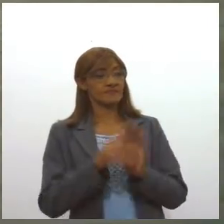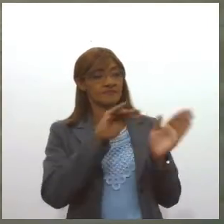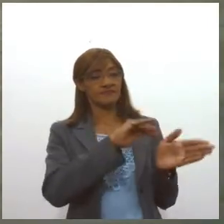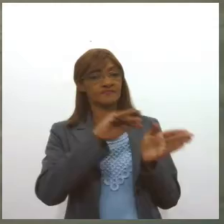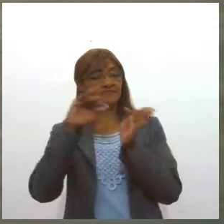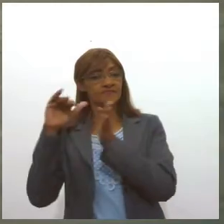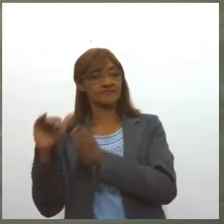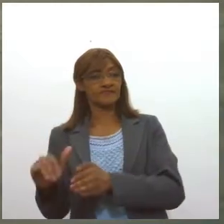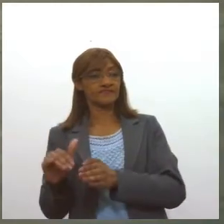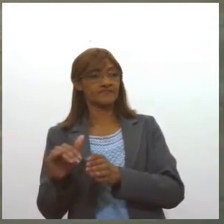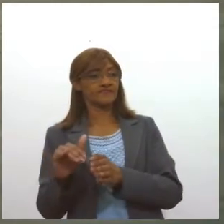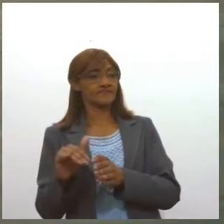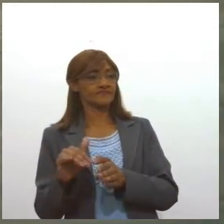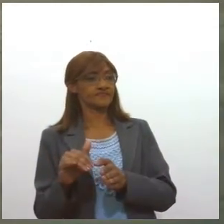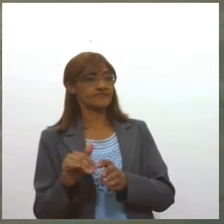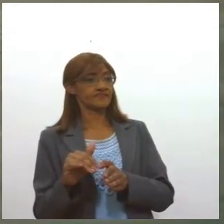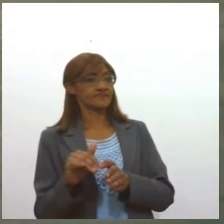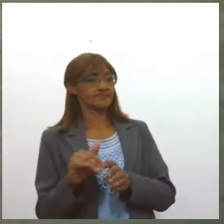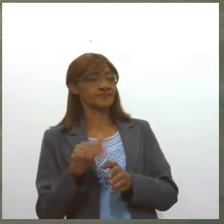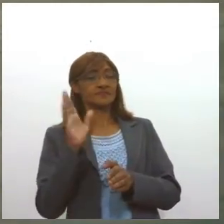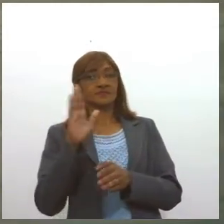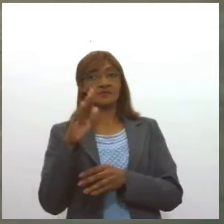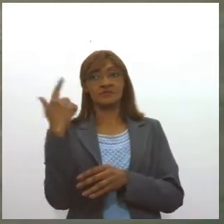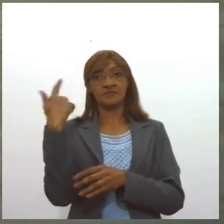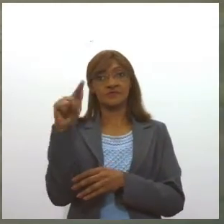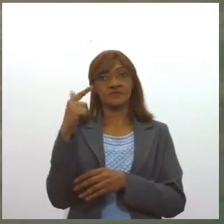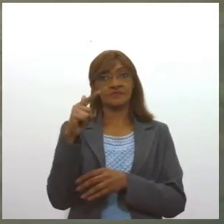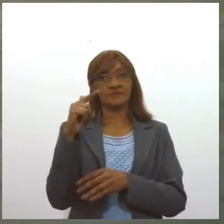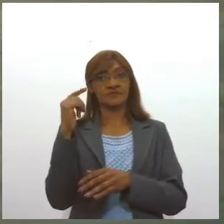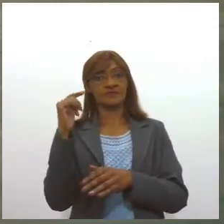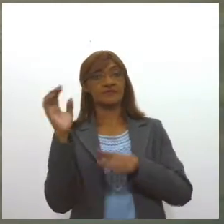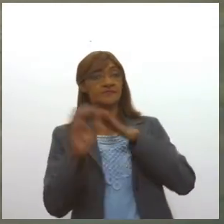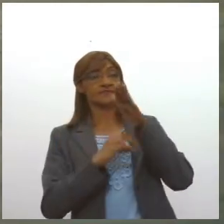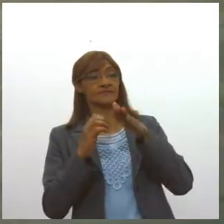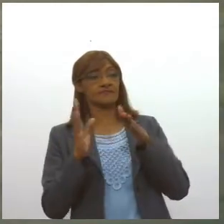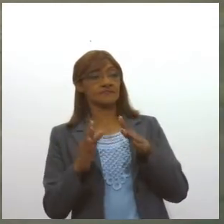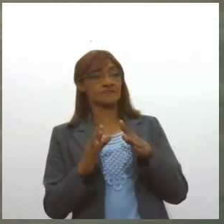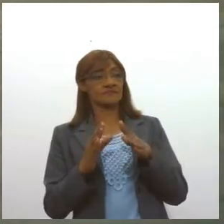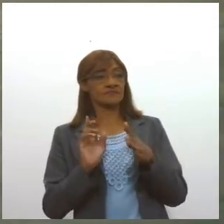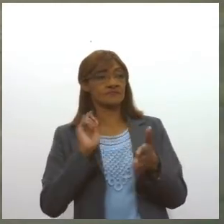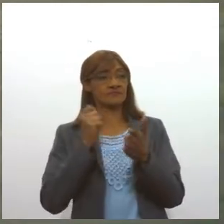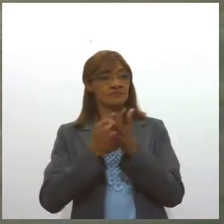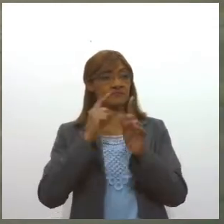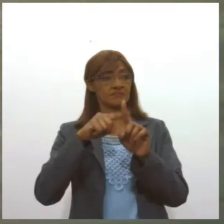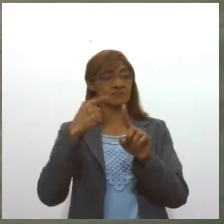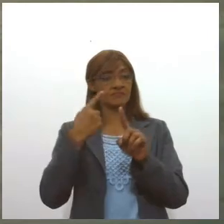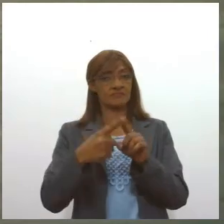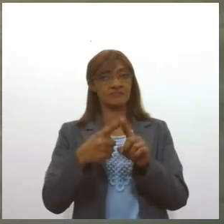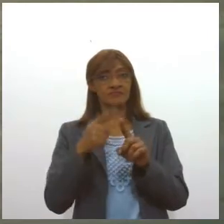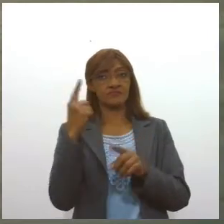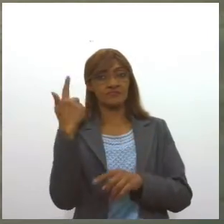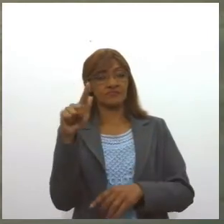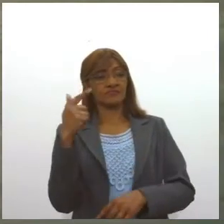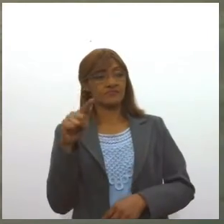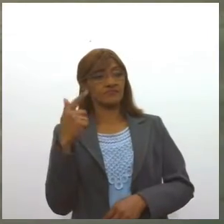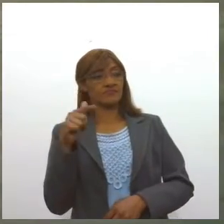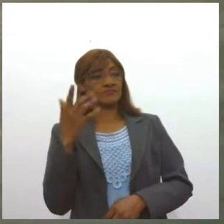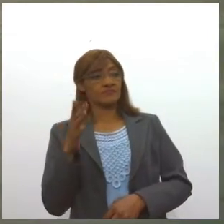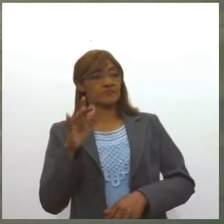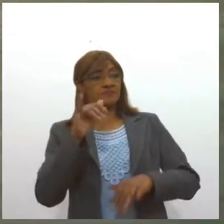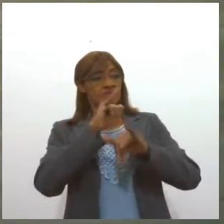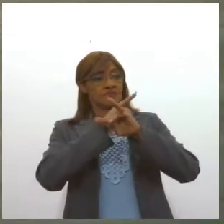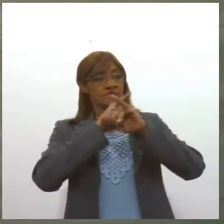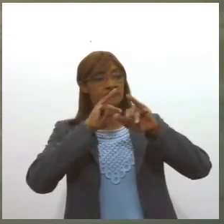Valquíria, vamos falar sobre a Sergaz, né, que anuncia o reajuste, né, no valor do gás natural. A Sergaz anunciou que durante